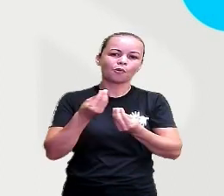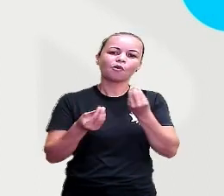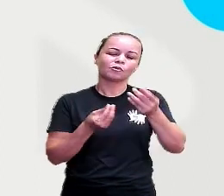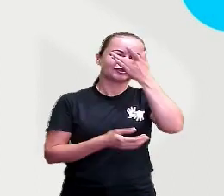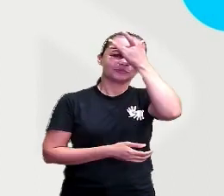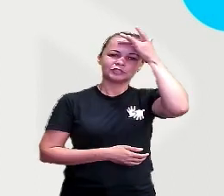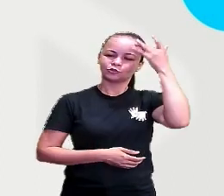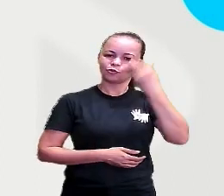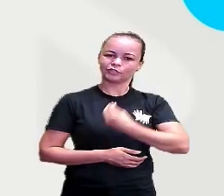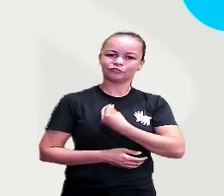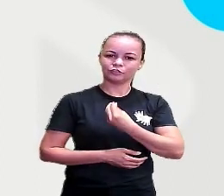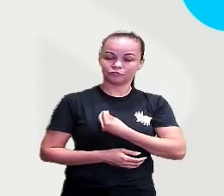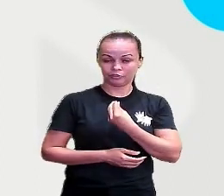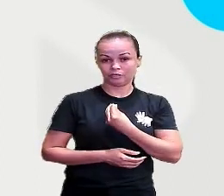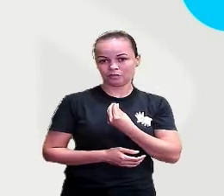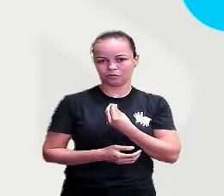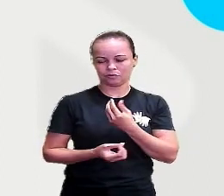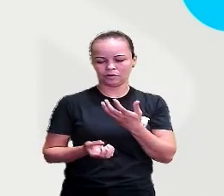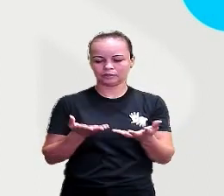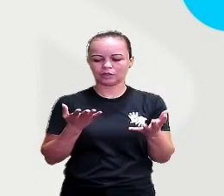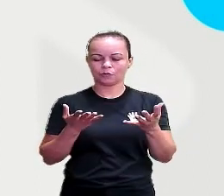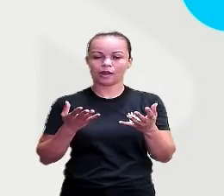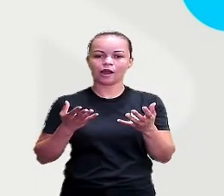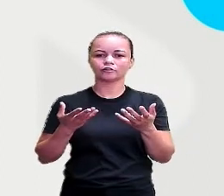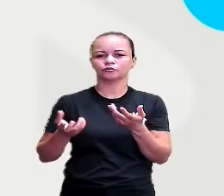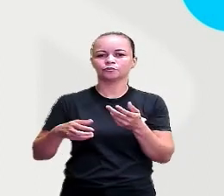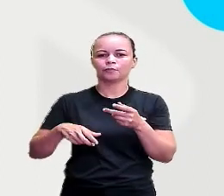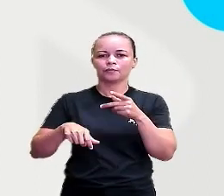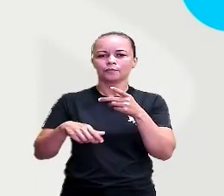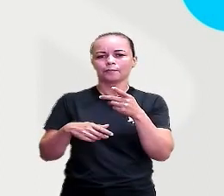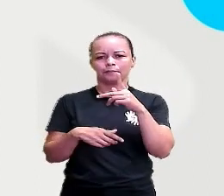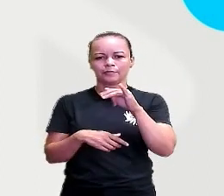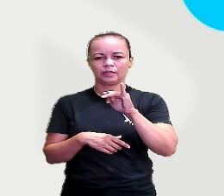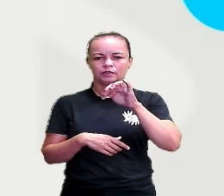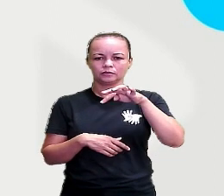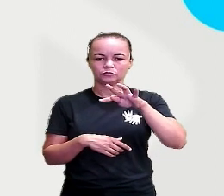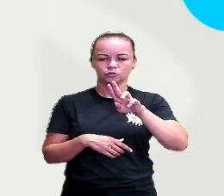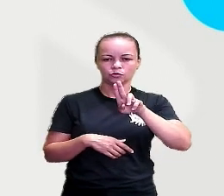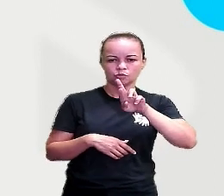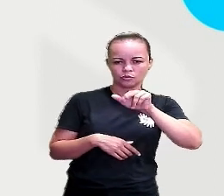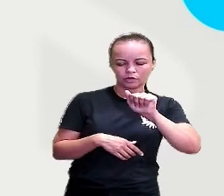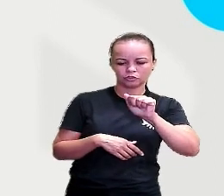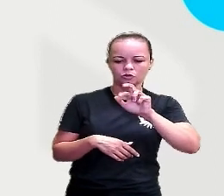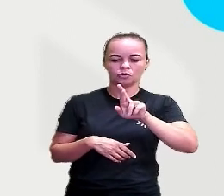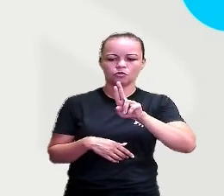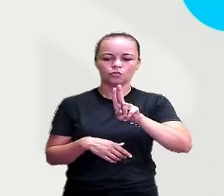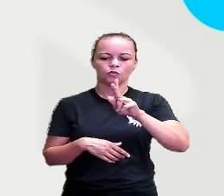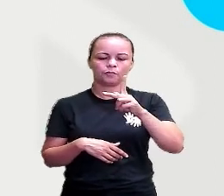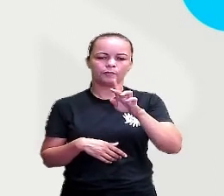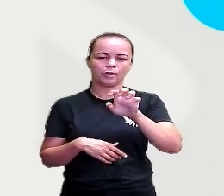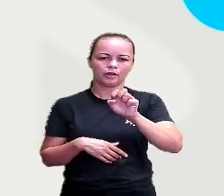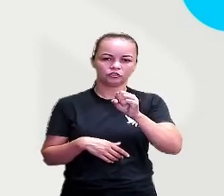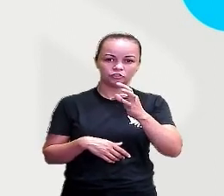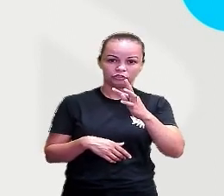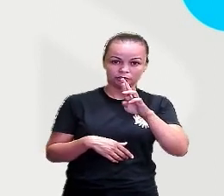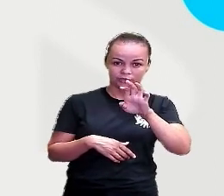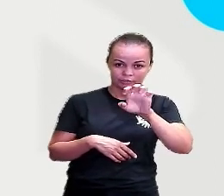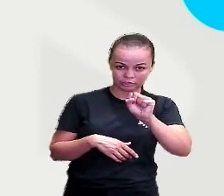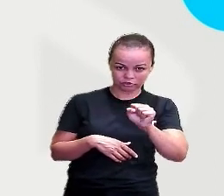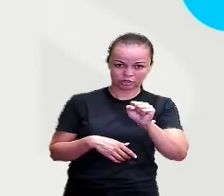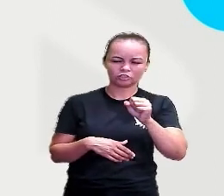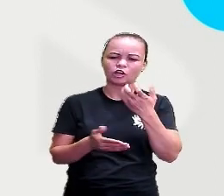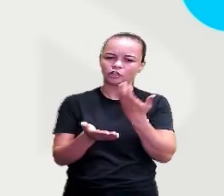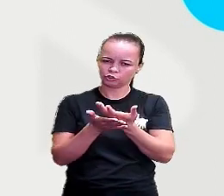antigamente, as pinturas rupestres. Por que eu trouxe as pinturas para vocês verem nessa aula? A gente já deu uma aula sobre pinturas rupestres, lembra?